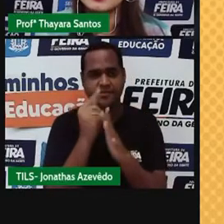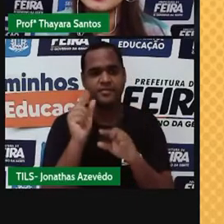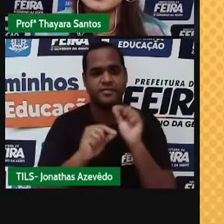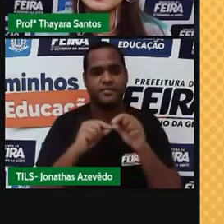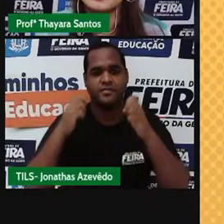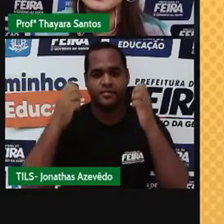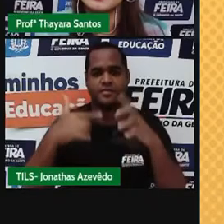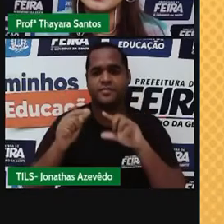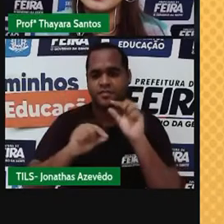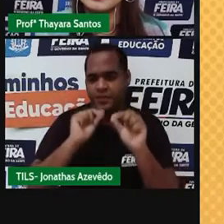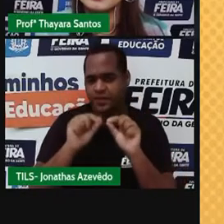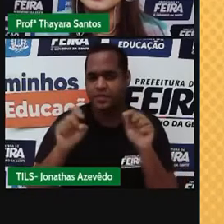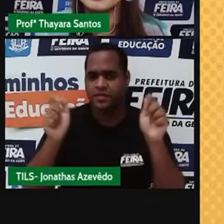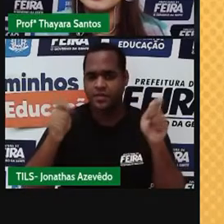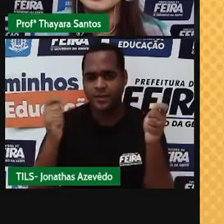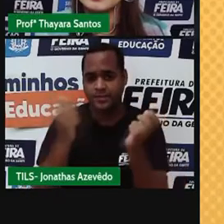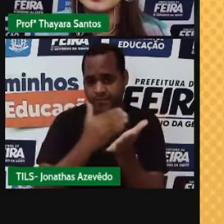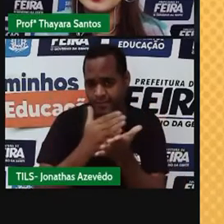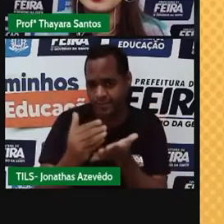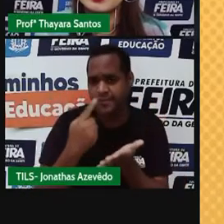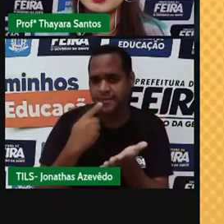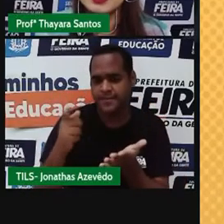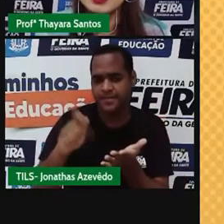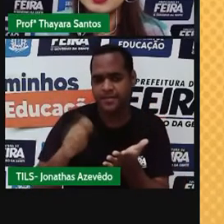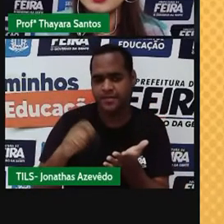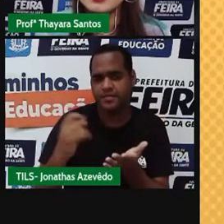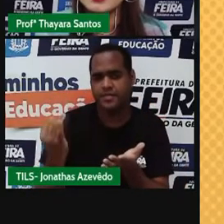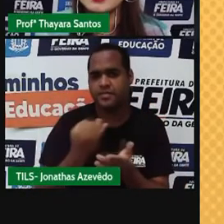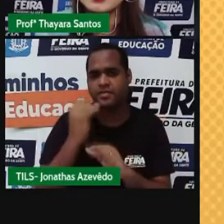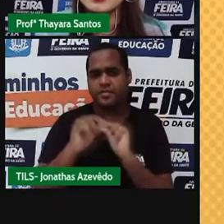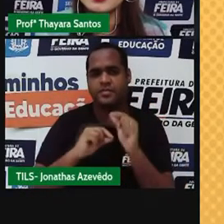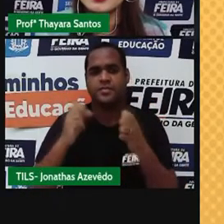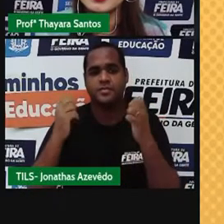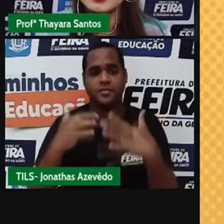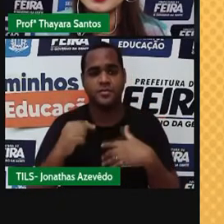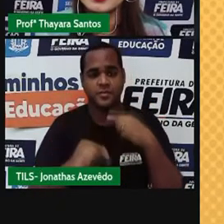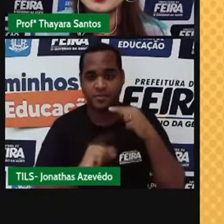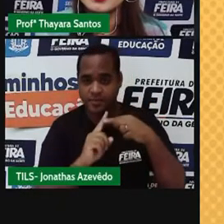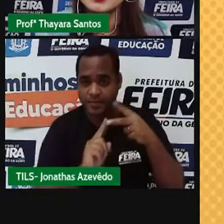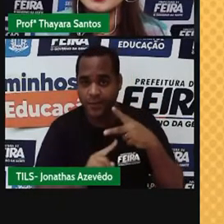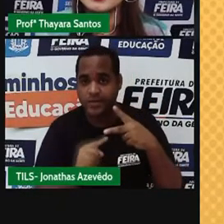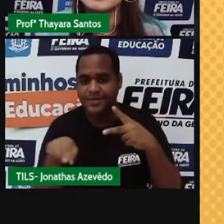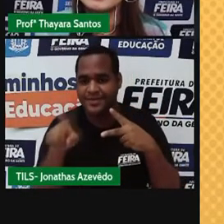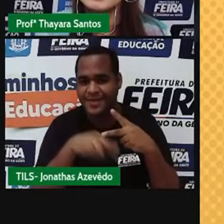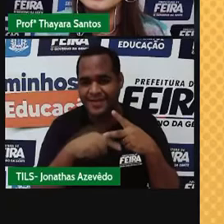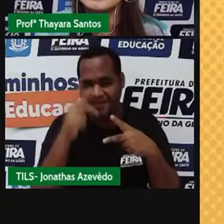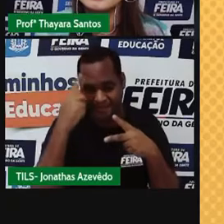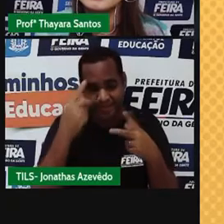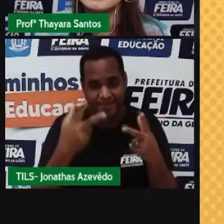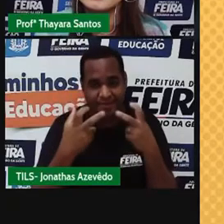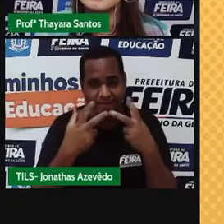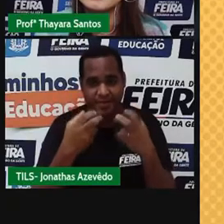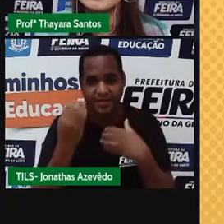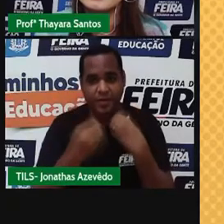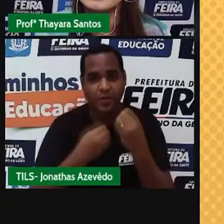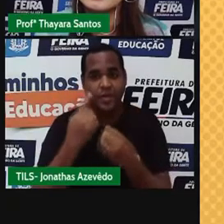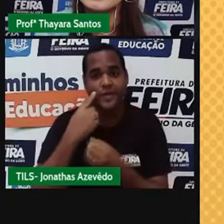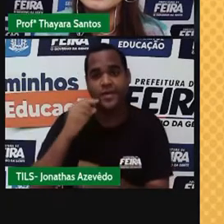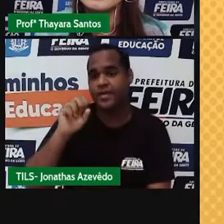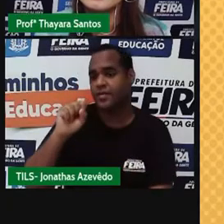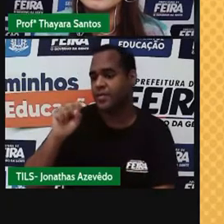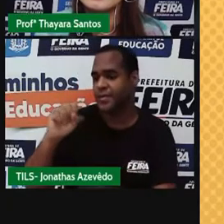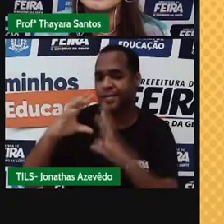substâncias aparentemente somem das misturas homogêneas. Este efeito, o que dá a impressão que uma substância